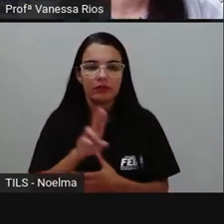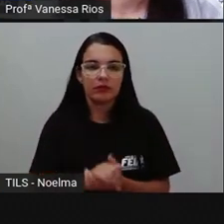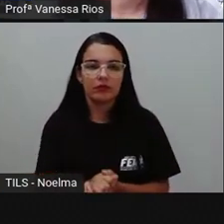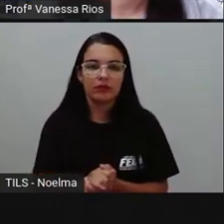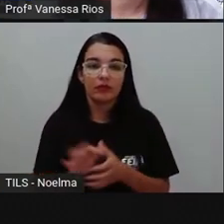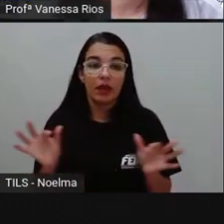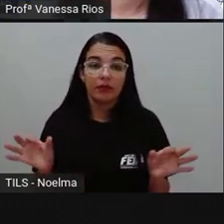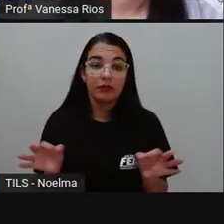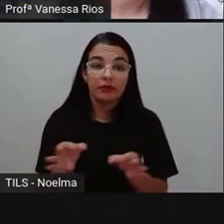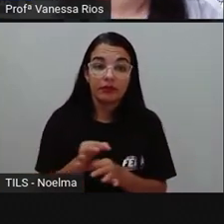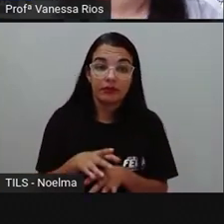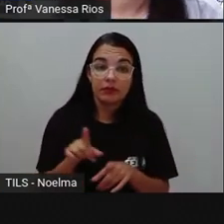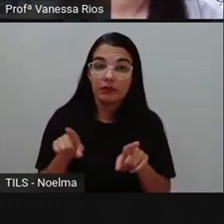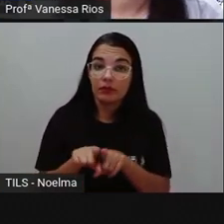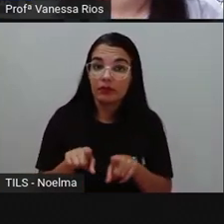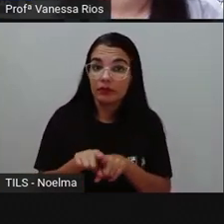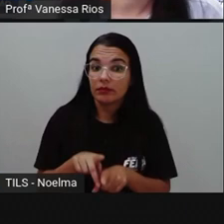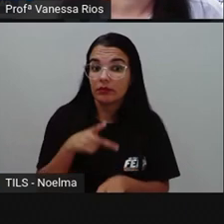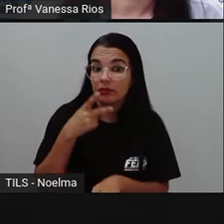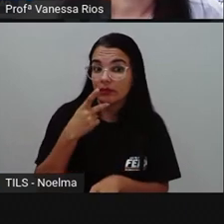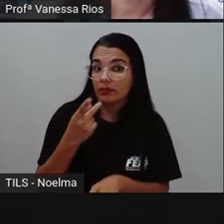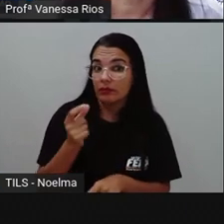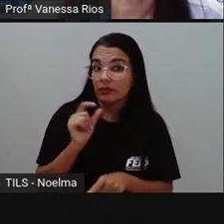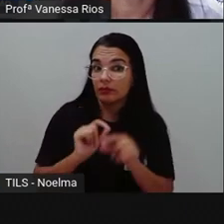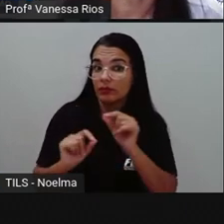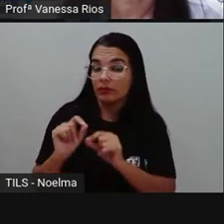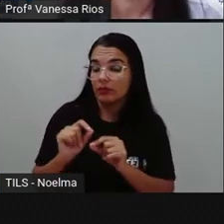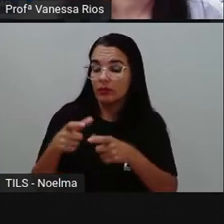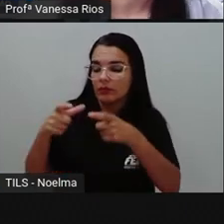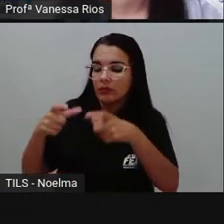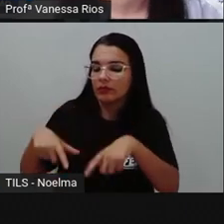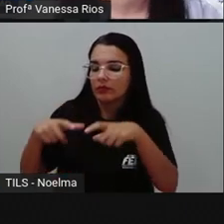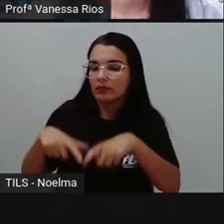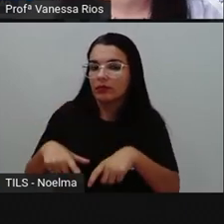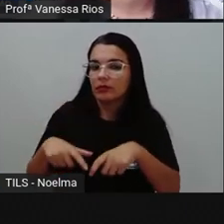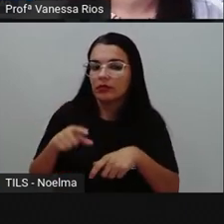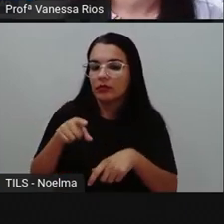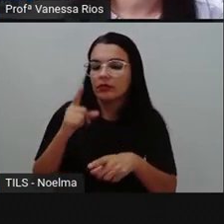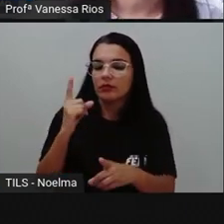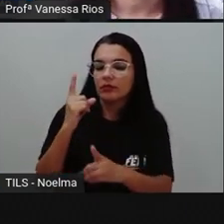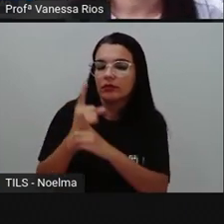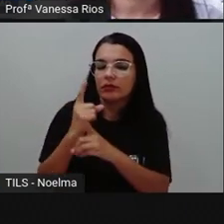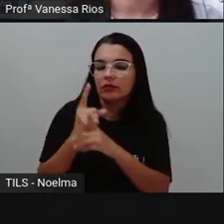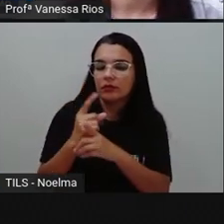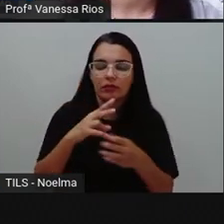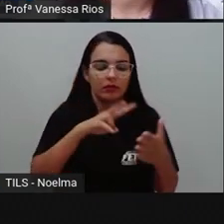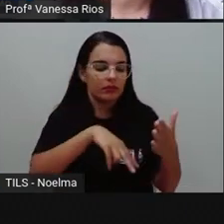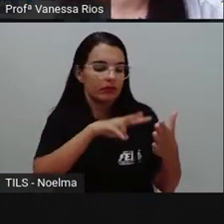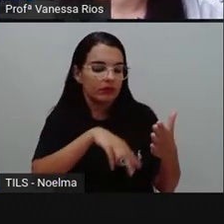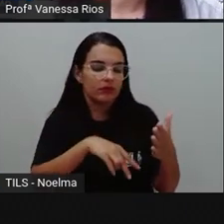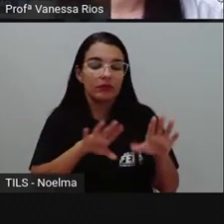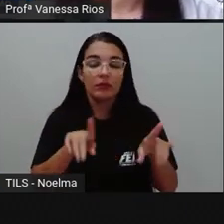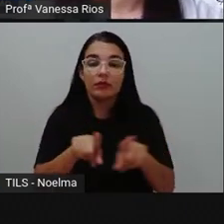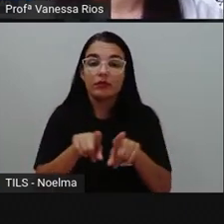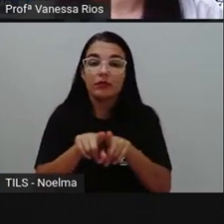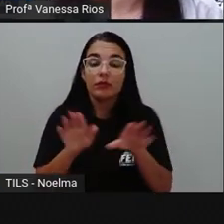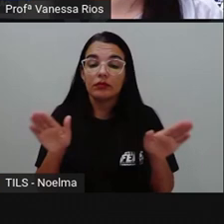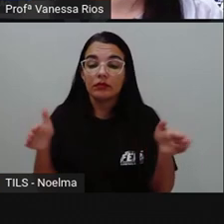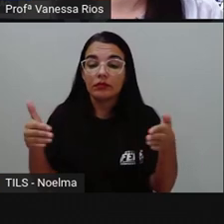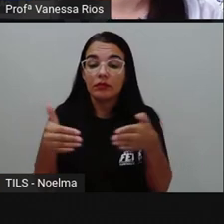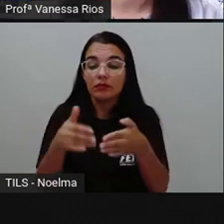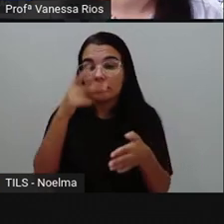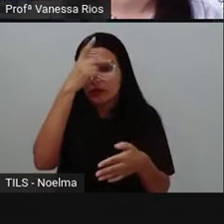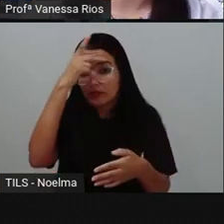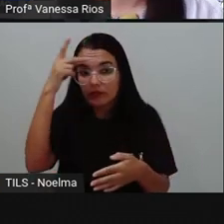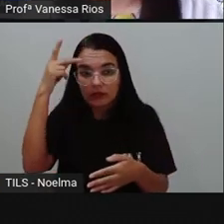finaliza-se abordando onde o material pode ser encontrado e para qual público-alvo ele é indicado. Por exemplo,